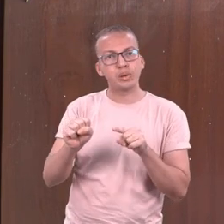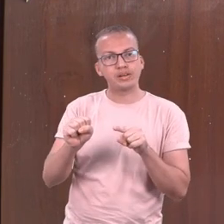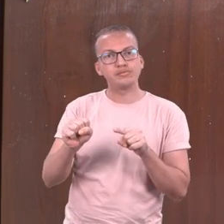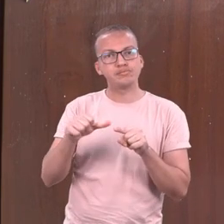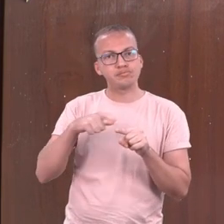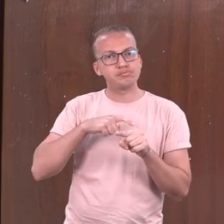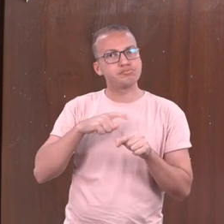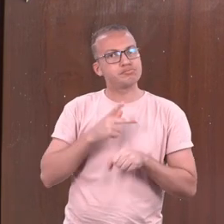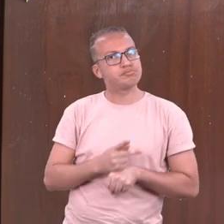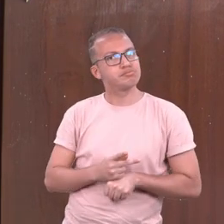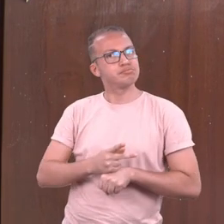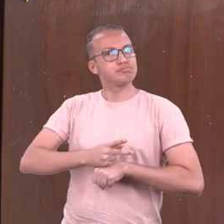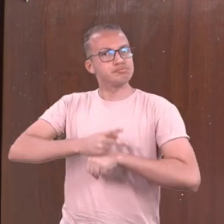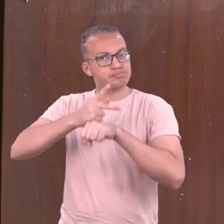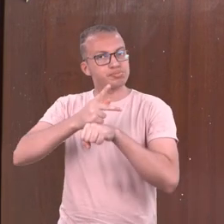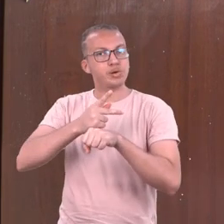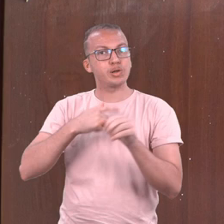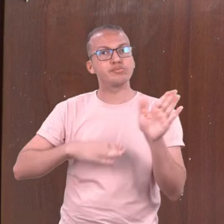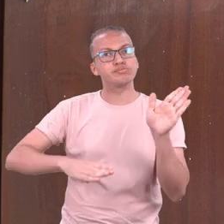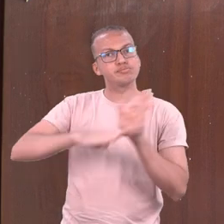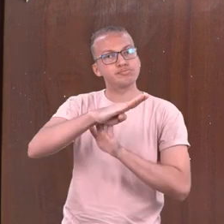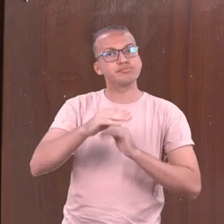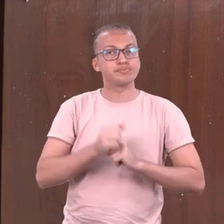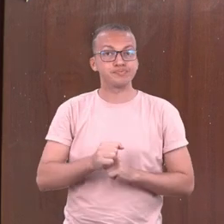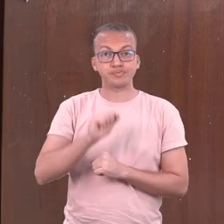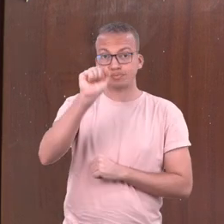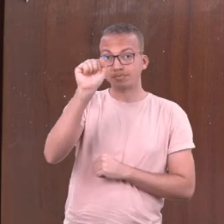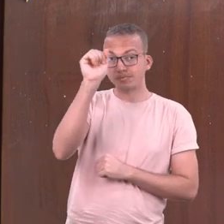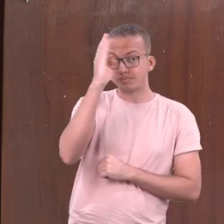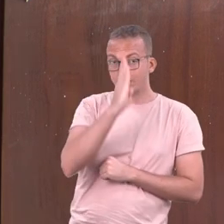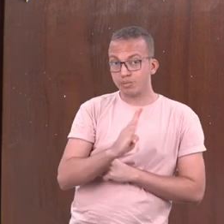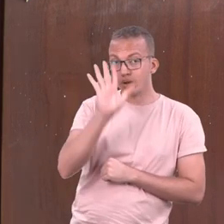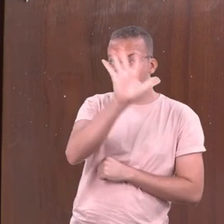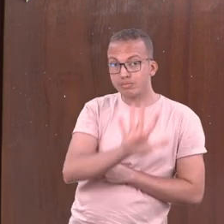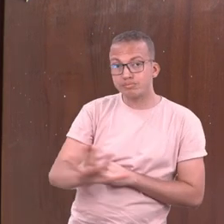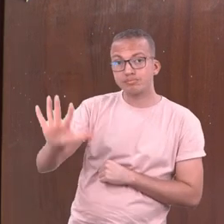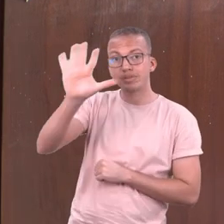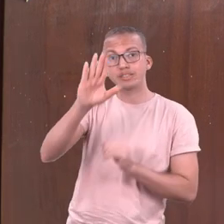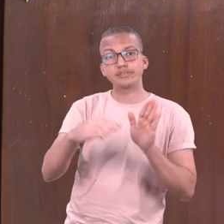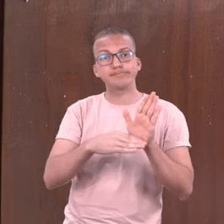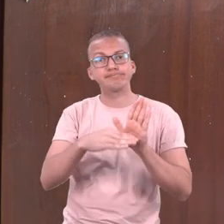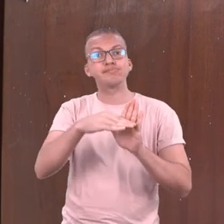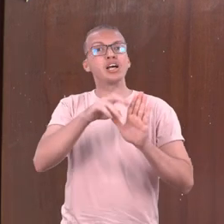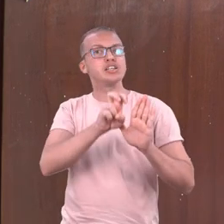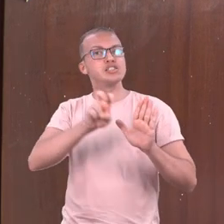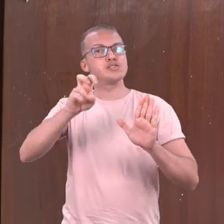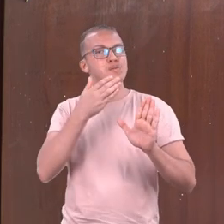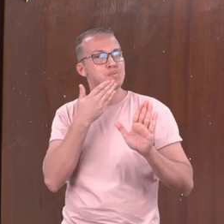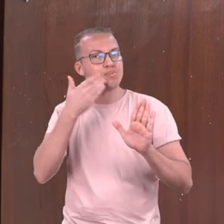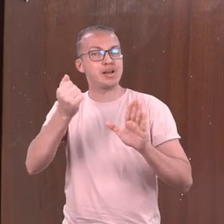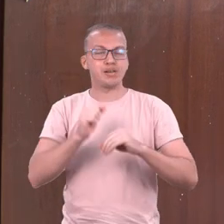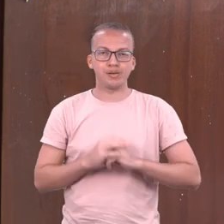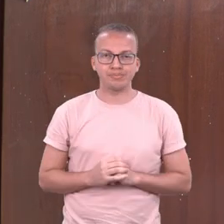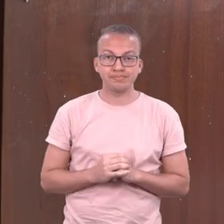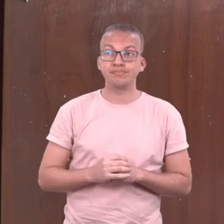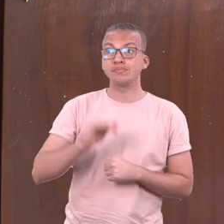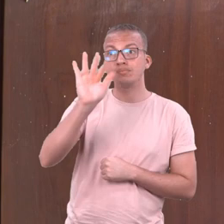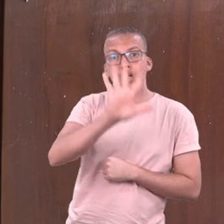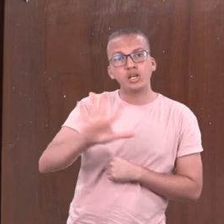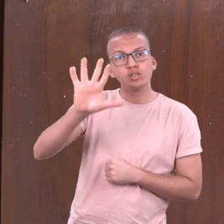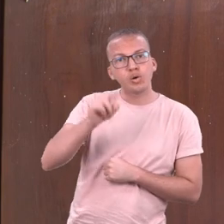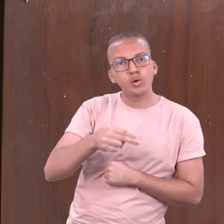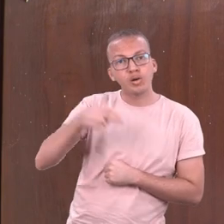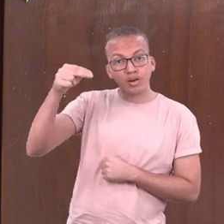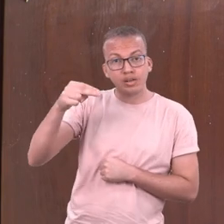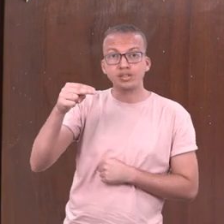os principais rankings do mundo, entre as cinco melhores instituições do Brasil. Aqui no Nordeste, ela é classificada como a melhor universidade